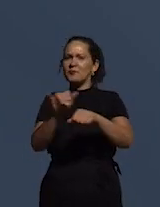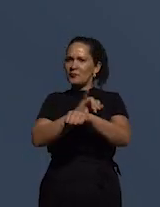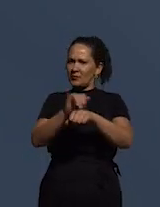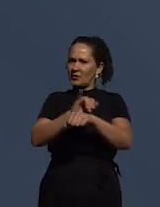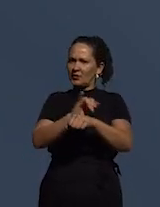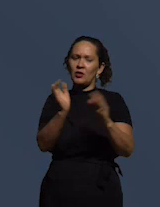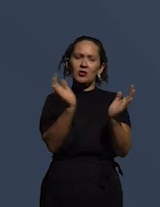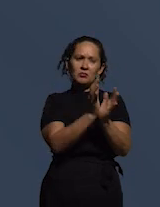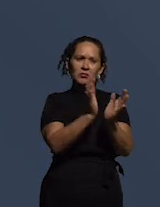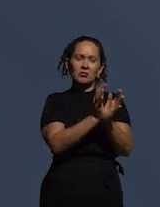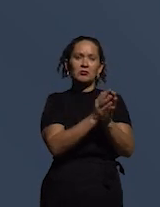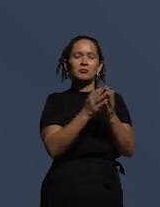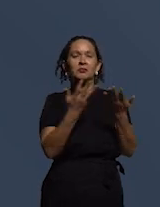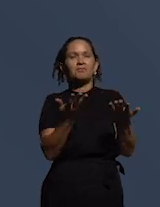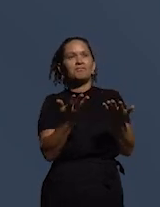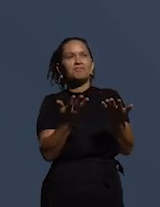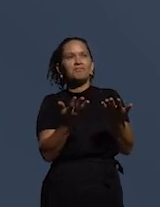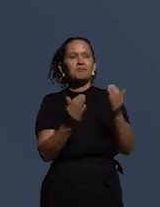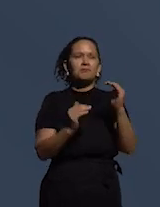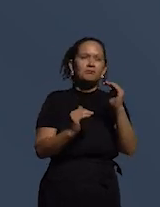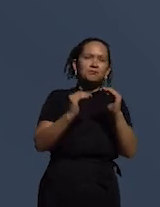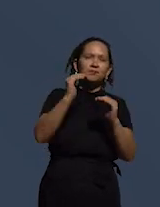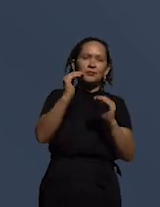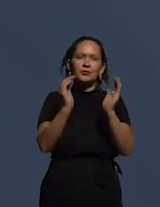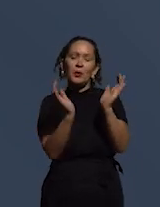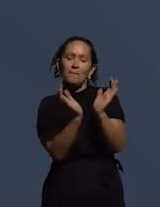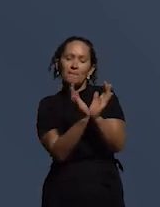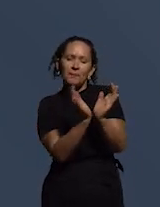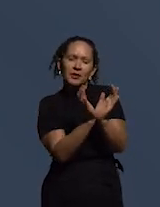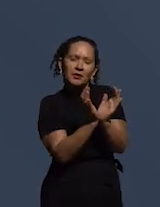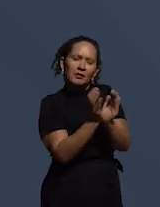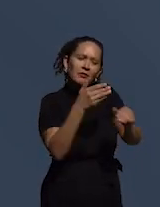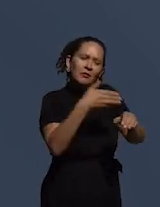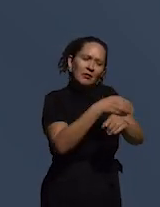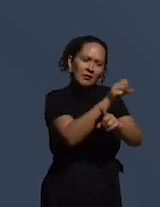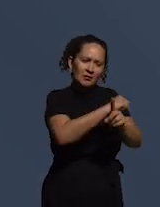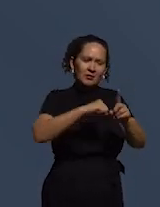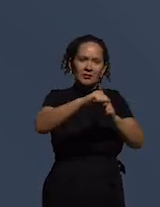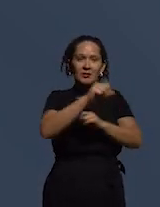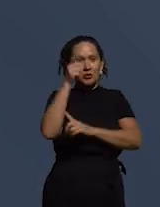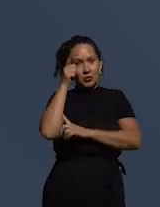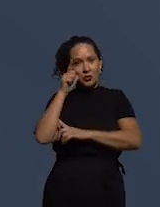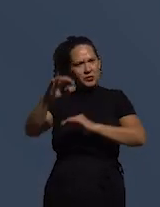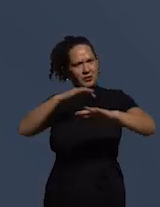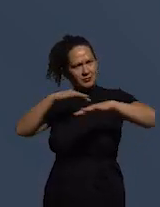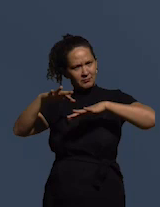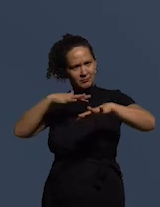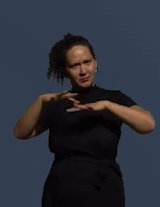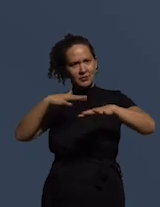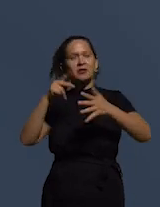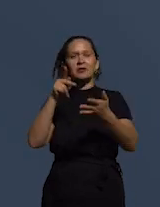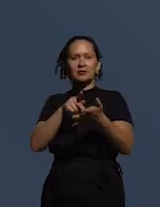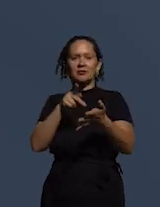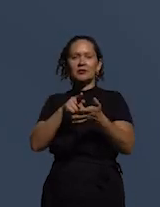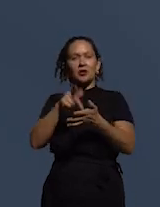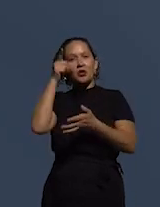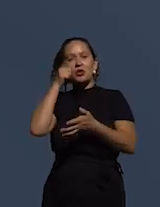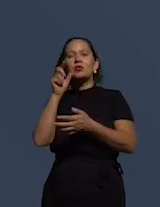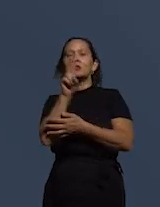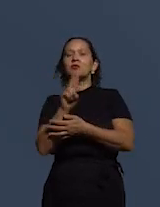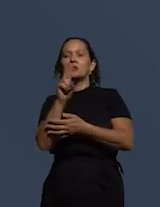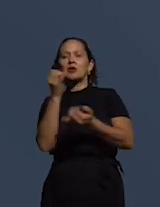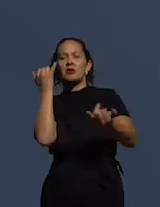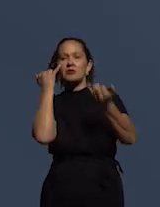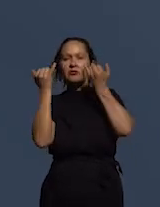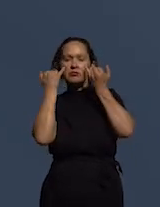grupo digamos proporcionalmente pequeno numa sociedade consiga se mobilizar consiga utilizar informações